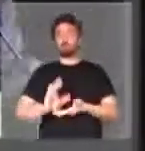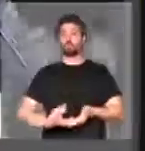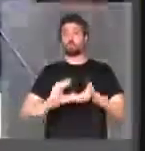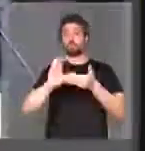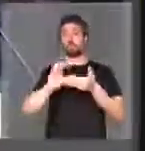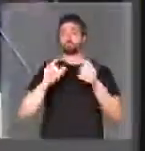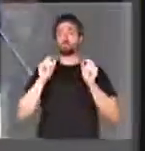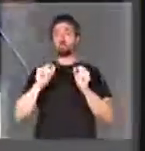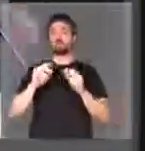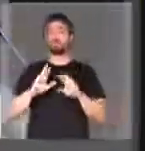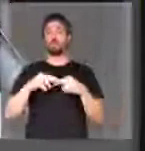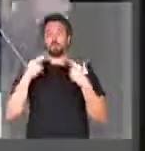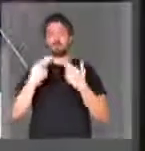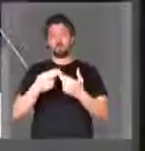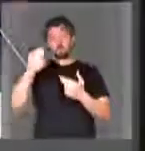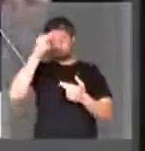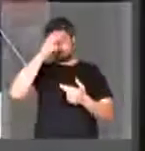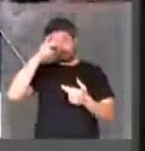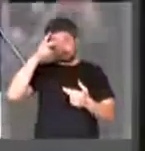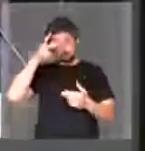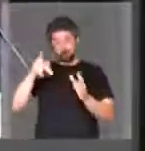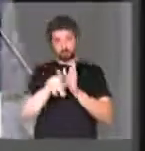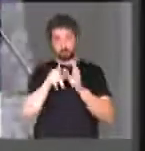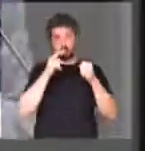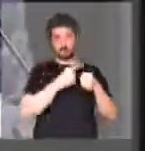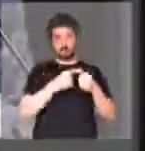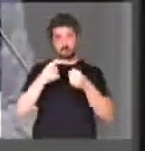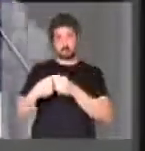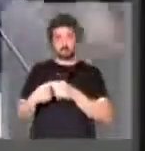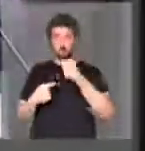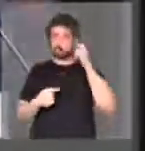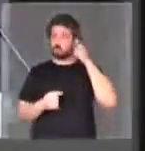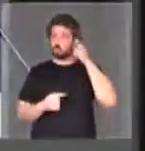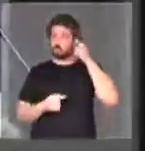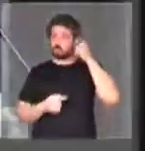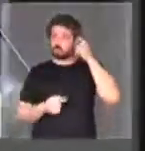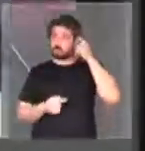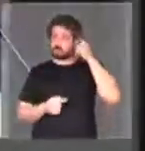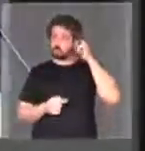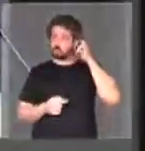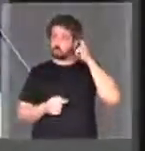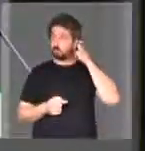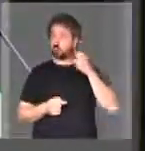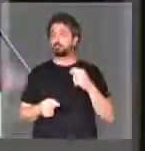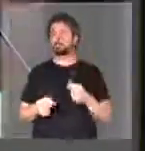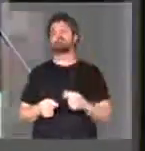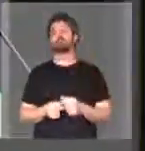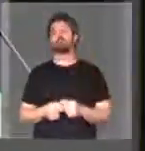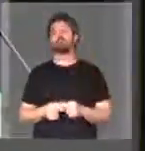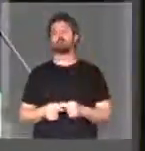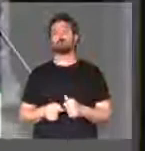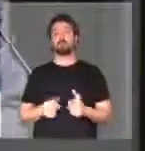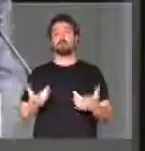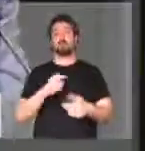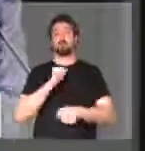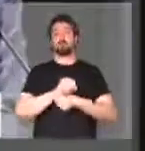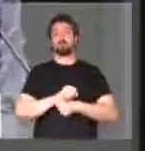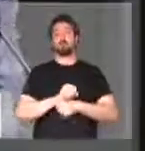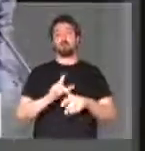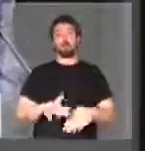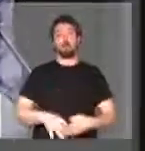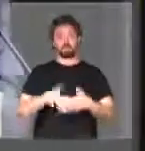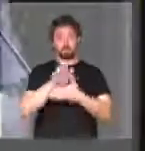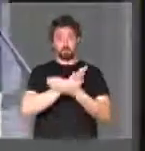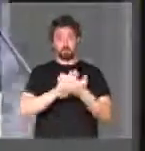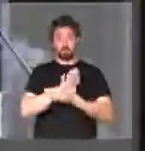conselho que reúne as prefeituras dos municípios fronteriços, também está dormindo. Sem a